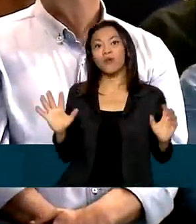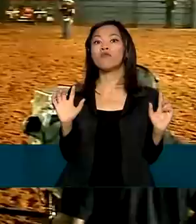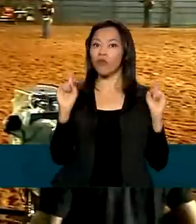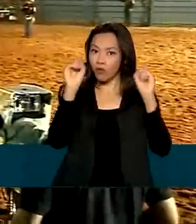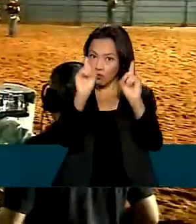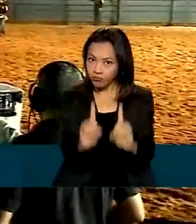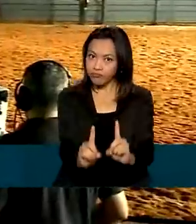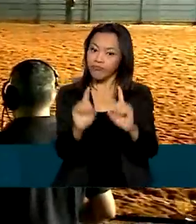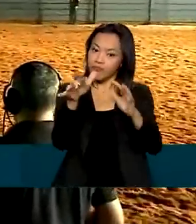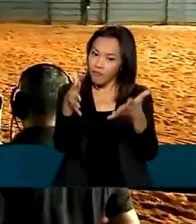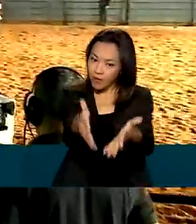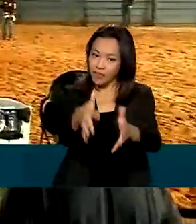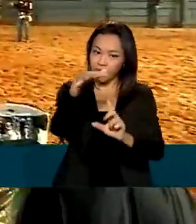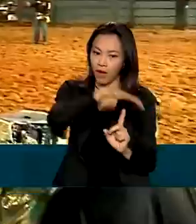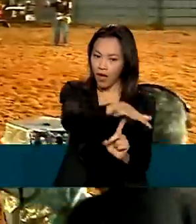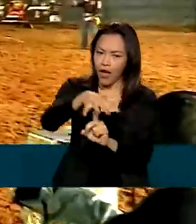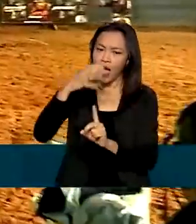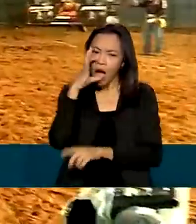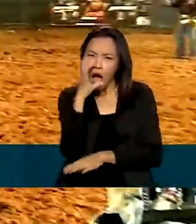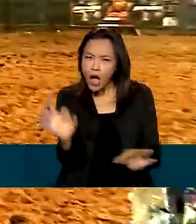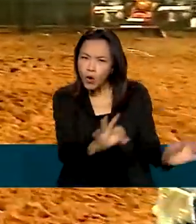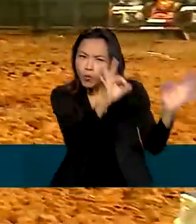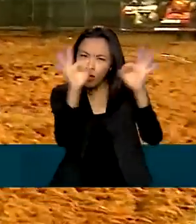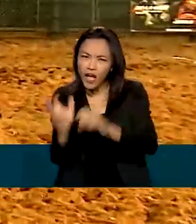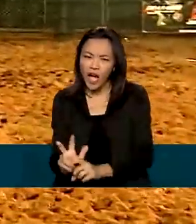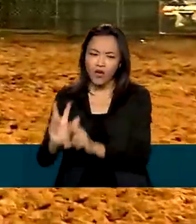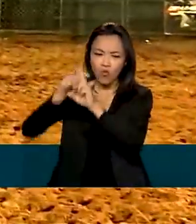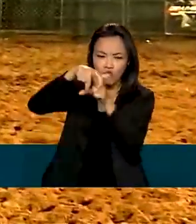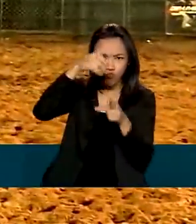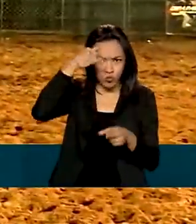evento. Eles acompanharam o rodeio de touros.